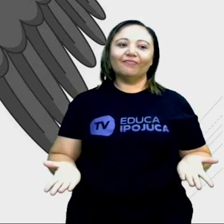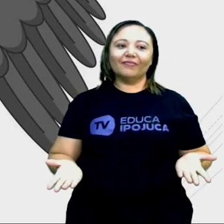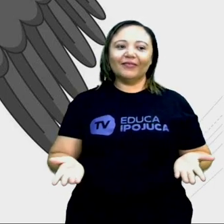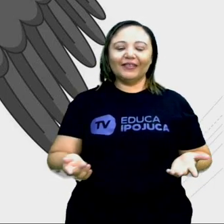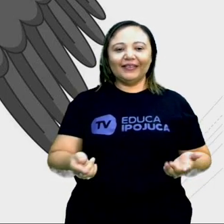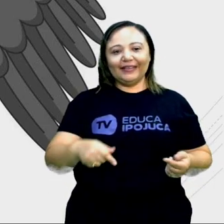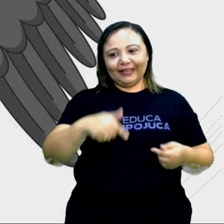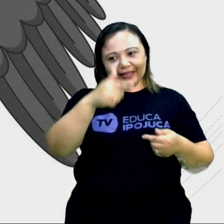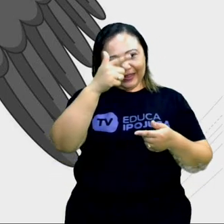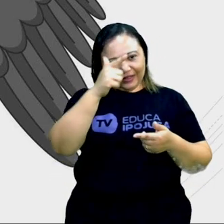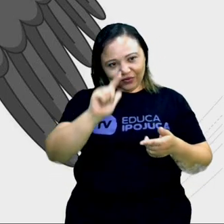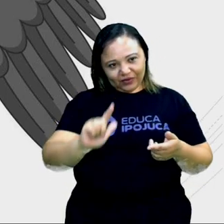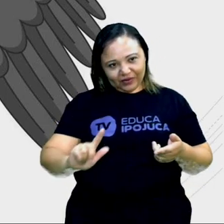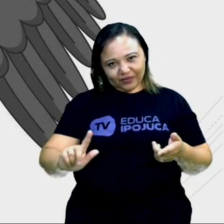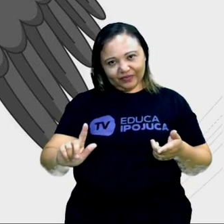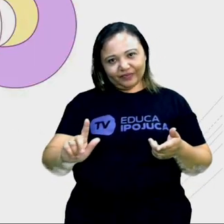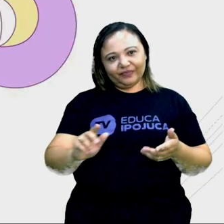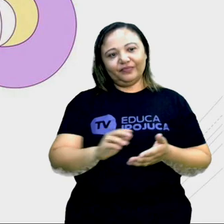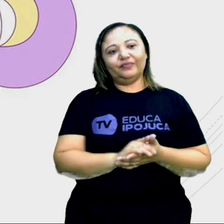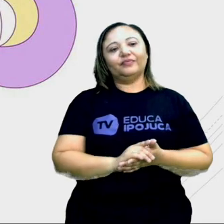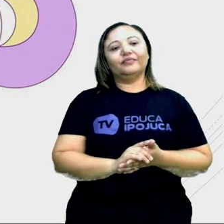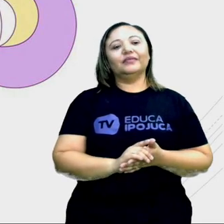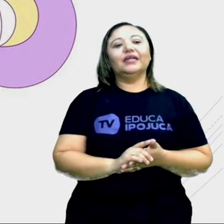Vamos ver se tem mais alguma coisa.